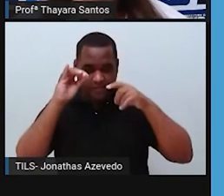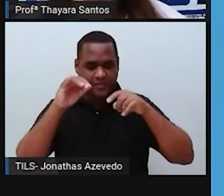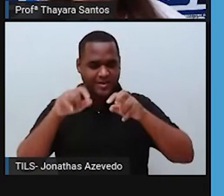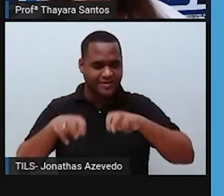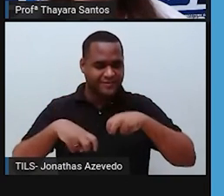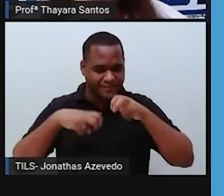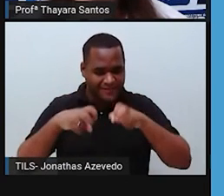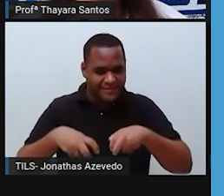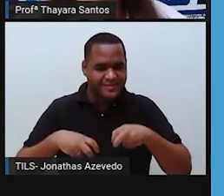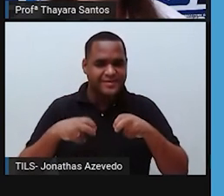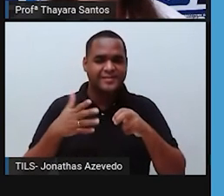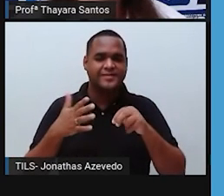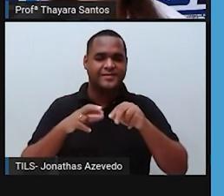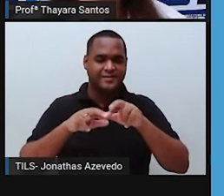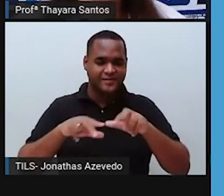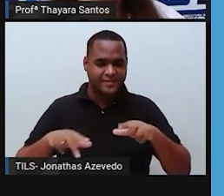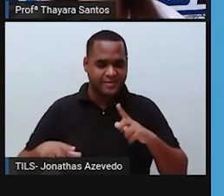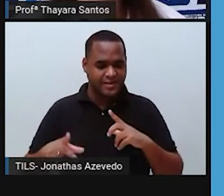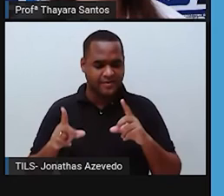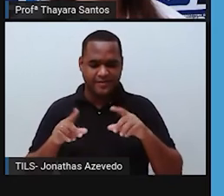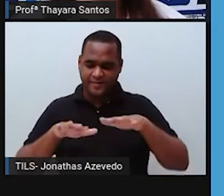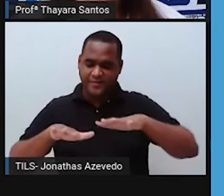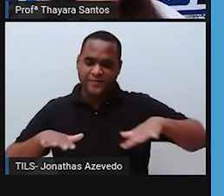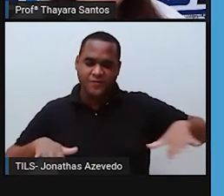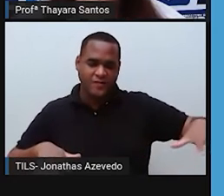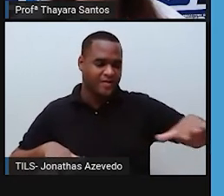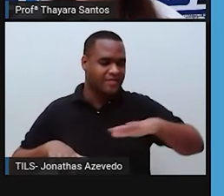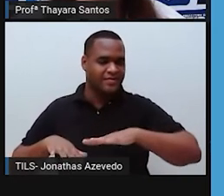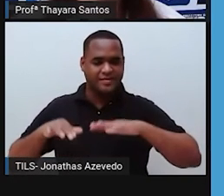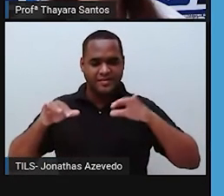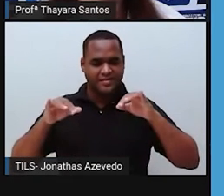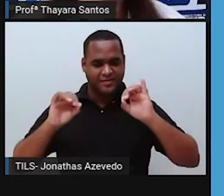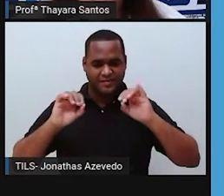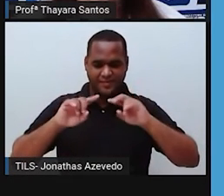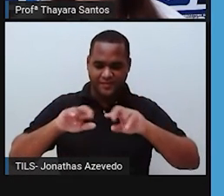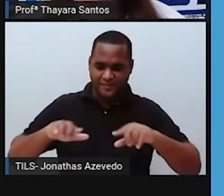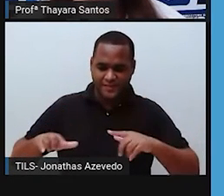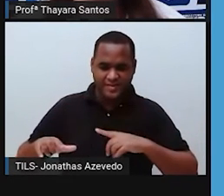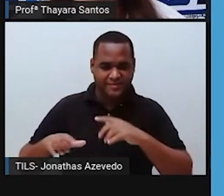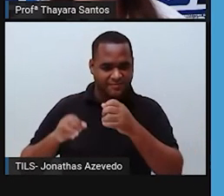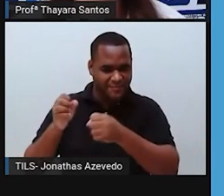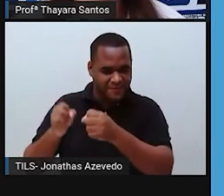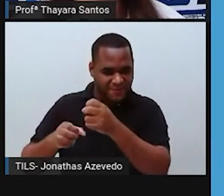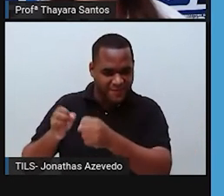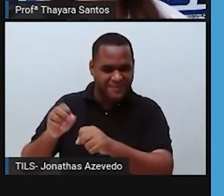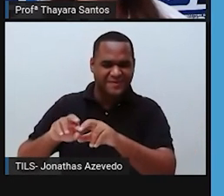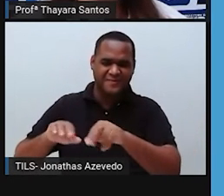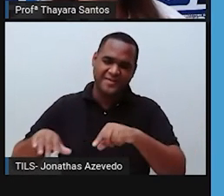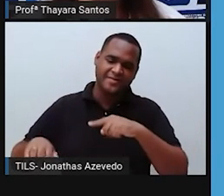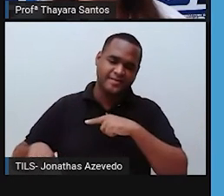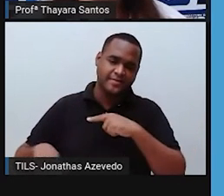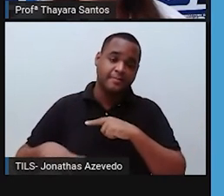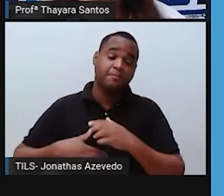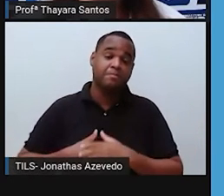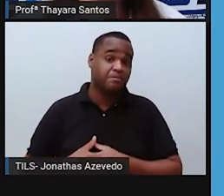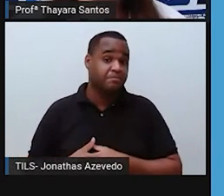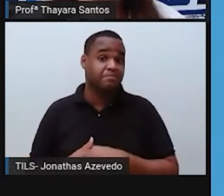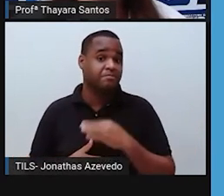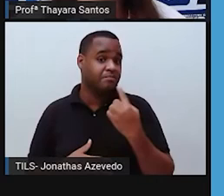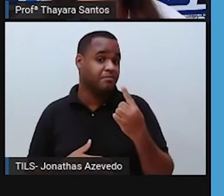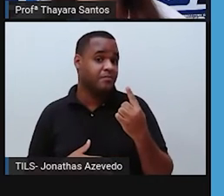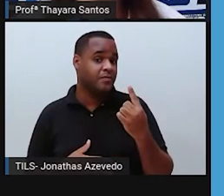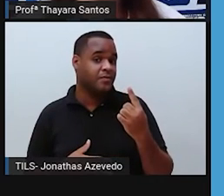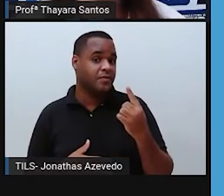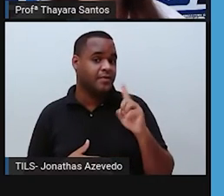nesse bioma para produção de pasto, para colocar gado, para incentivar o agronegócio. E uma coisa que é muito